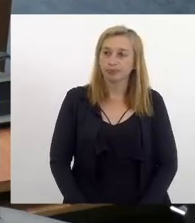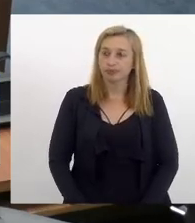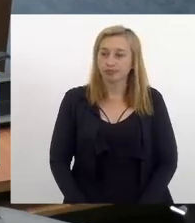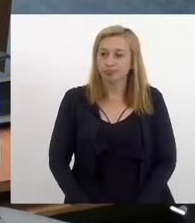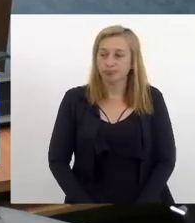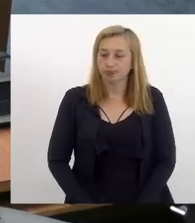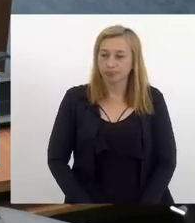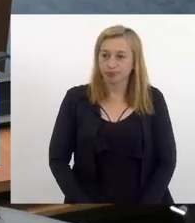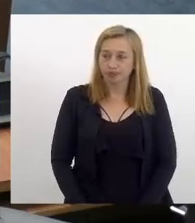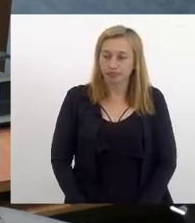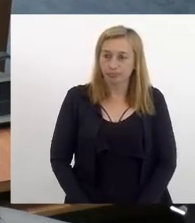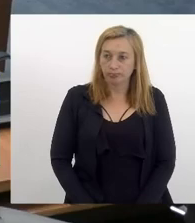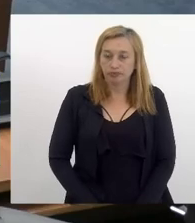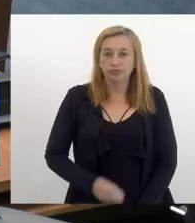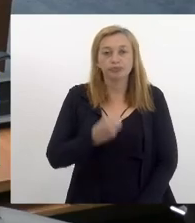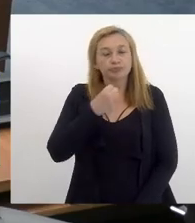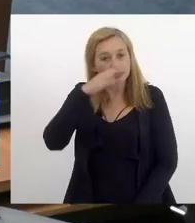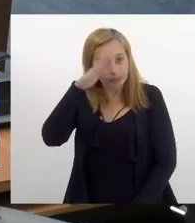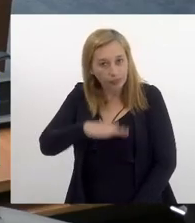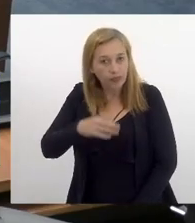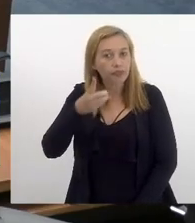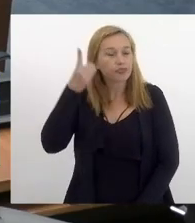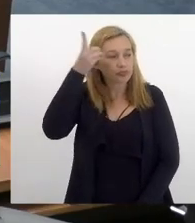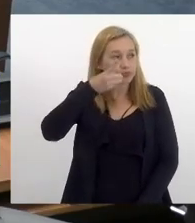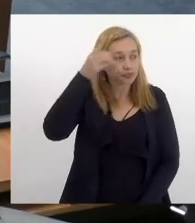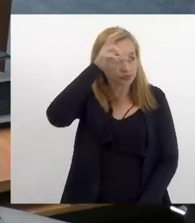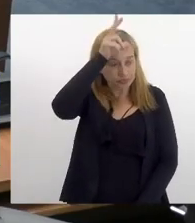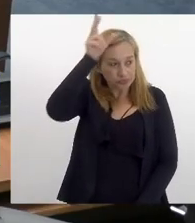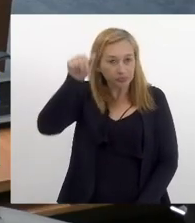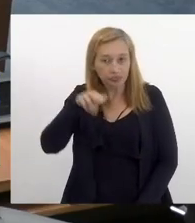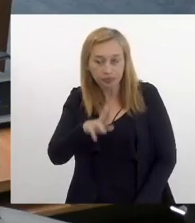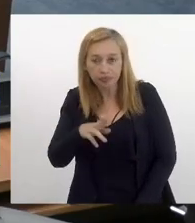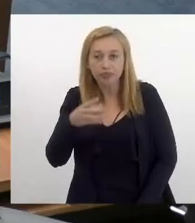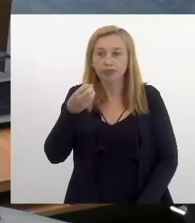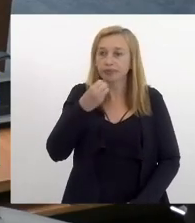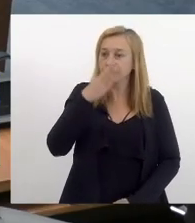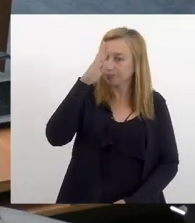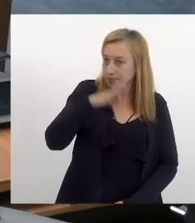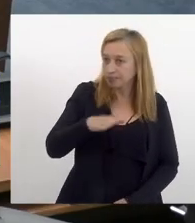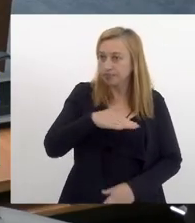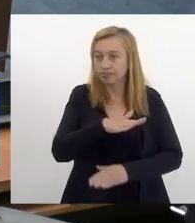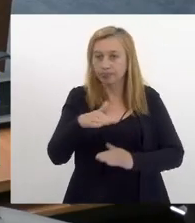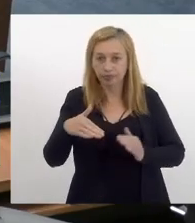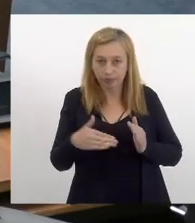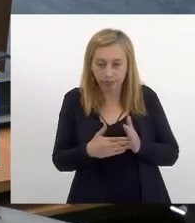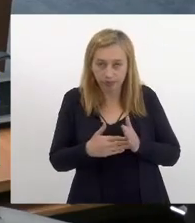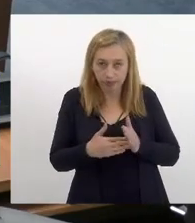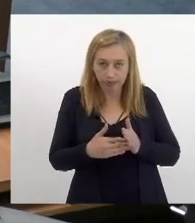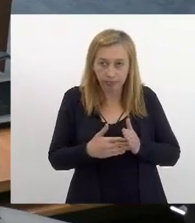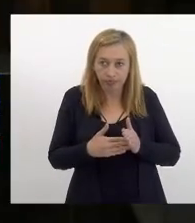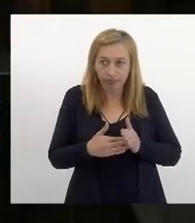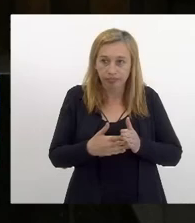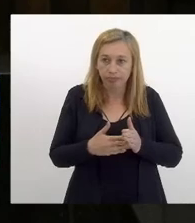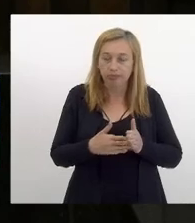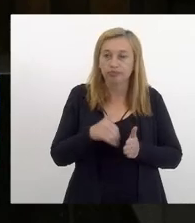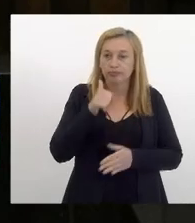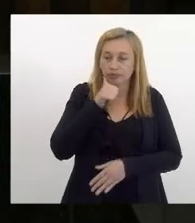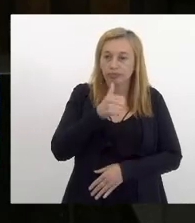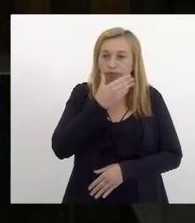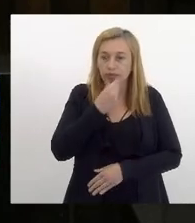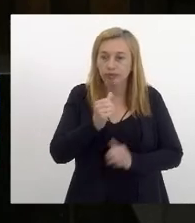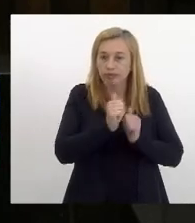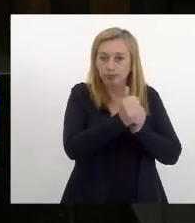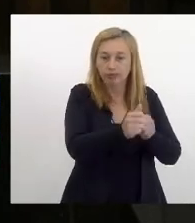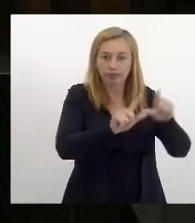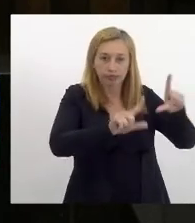Boa tarde Boa tarde deputada acompanham acompanham pela TV